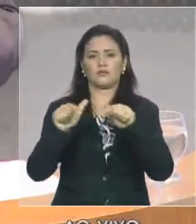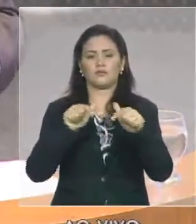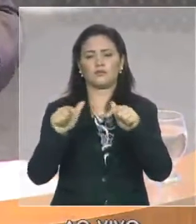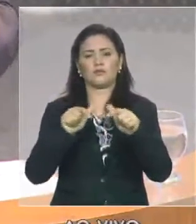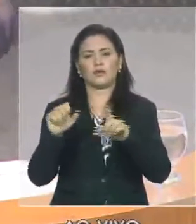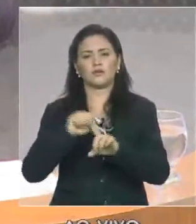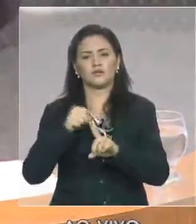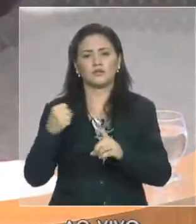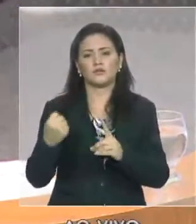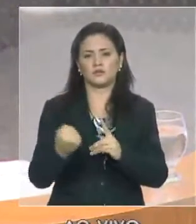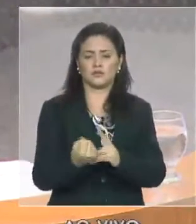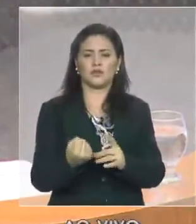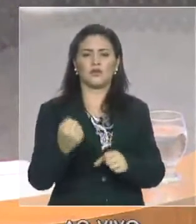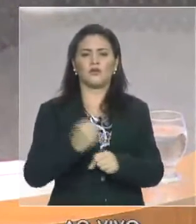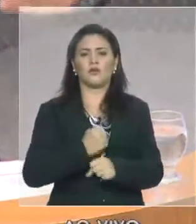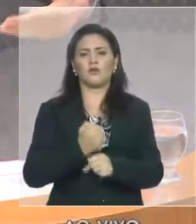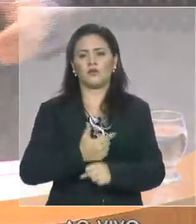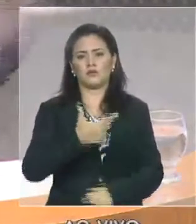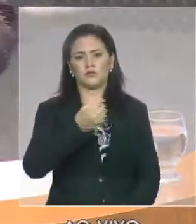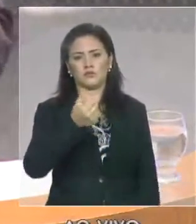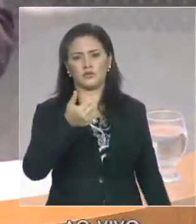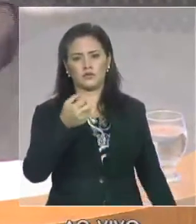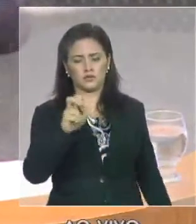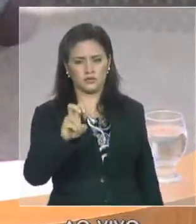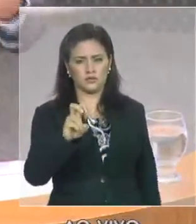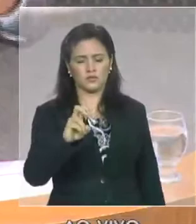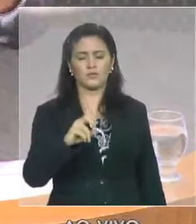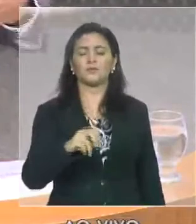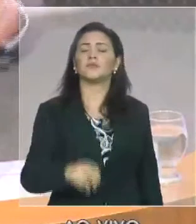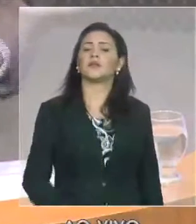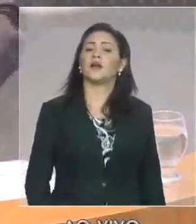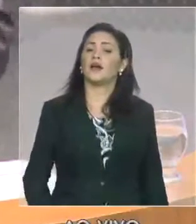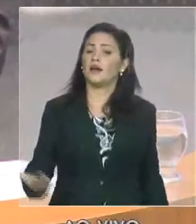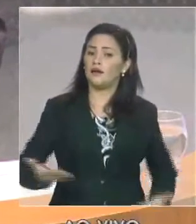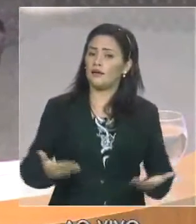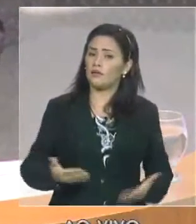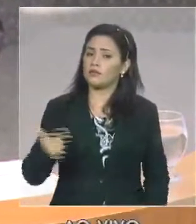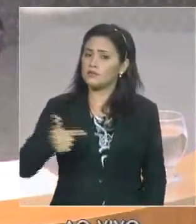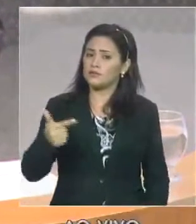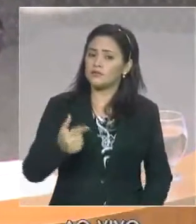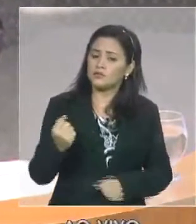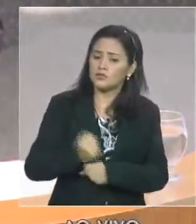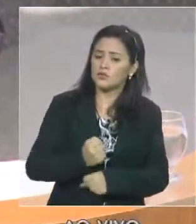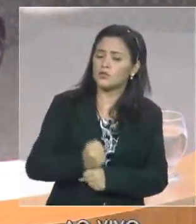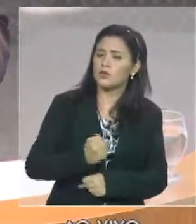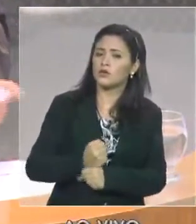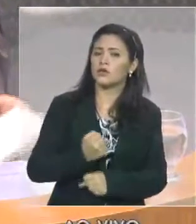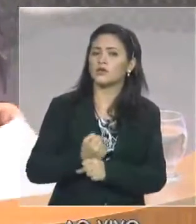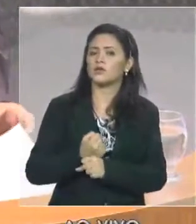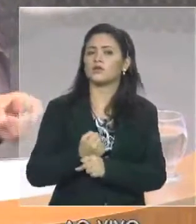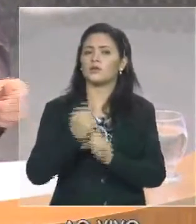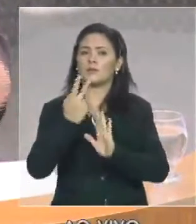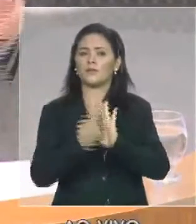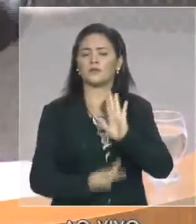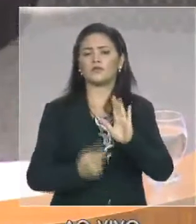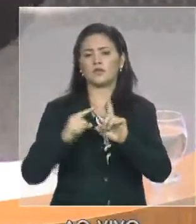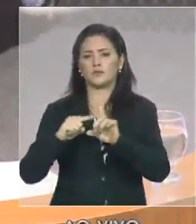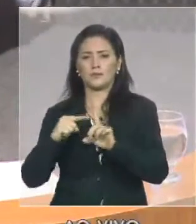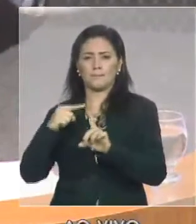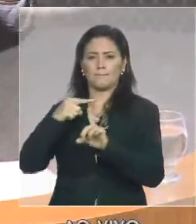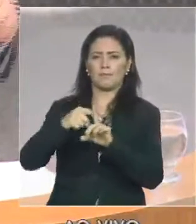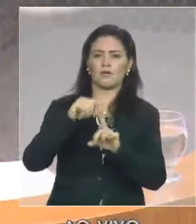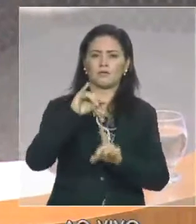Mais IDH, que entra agora no seu segundo ano, com vários êxitos já alcançados,